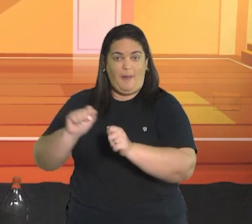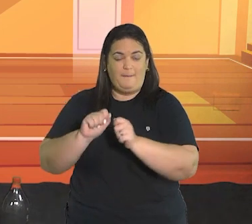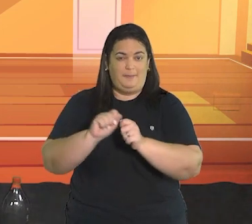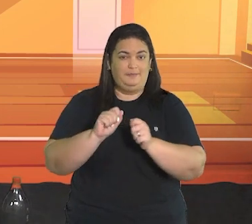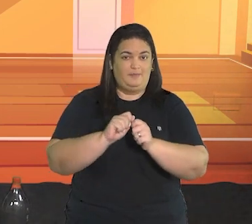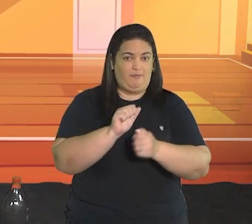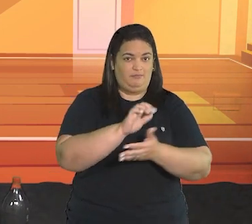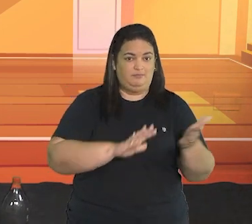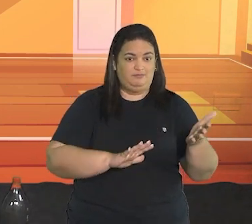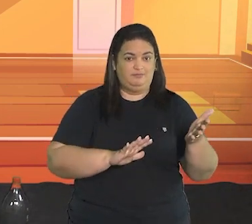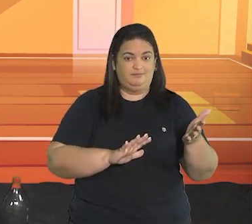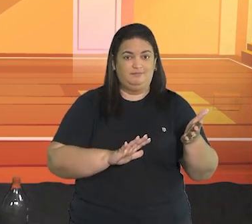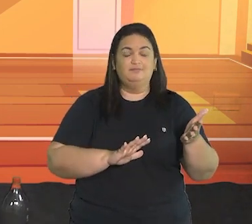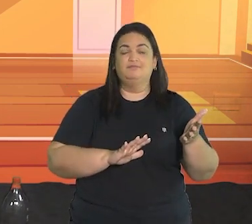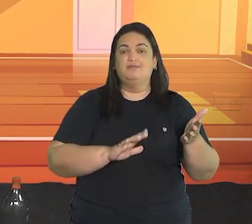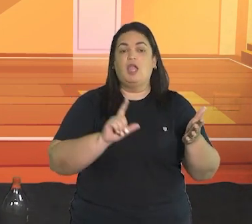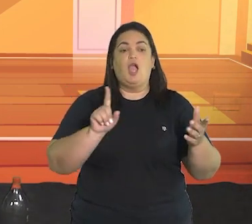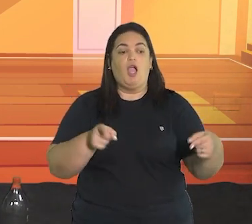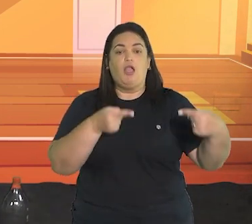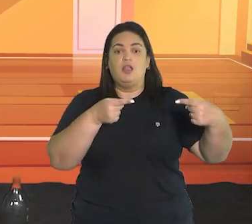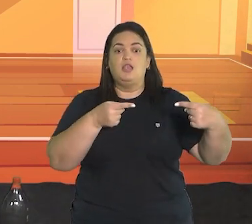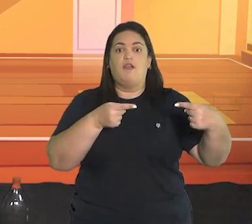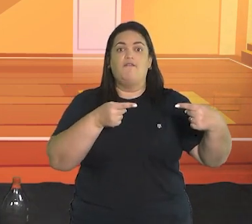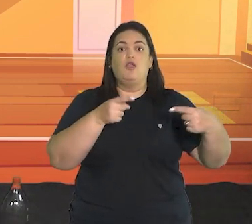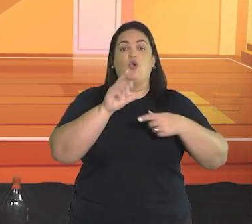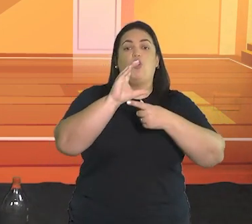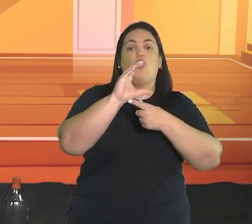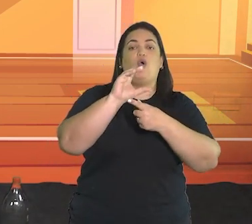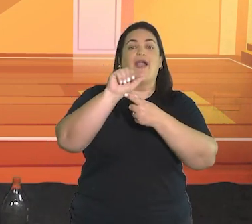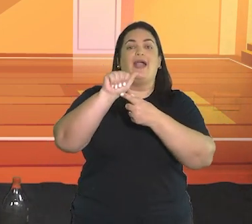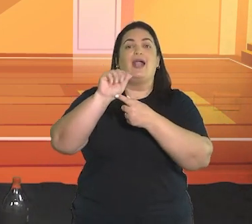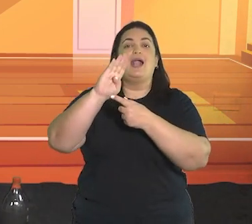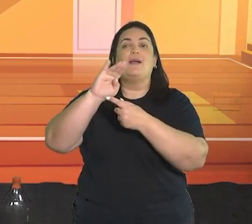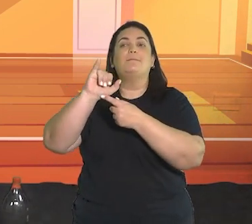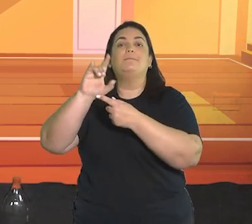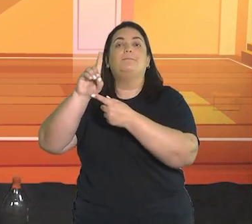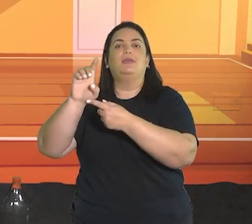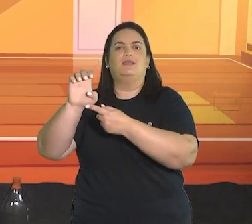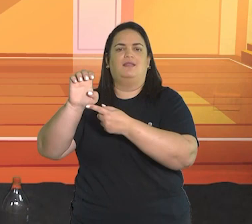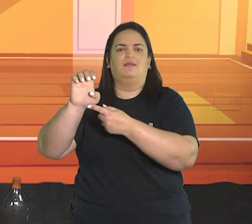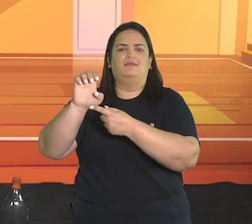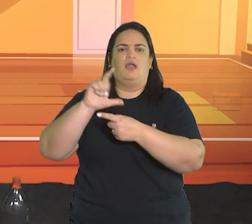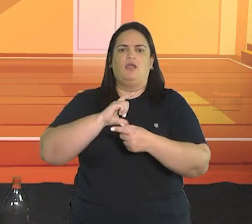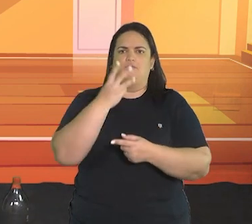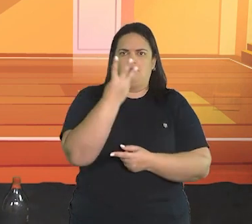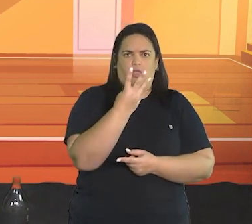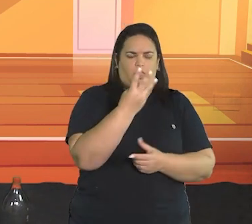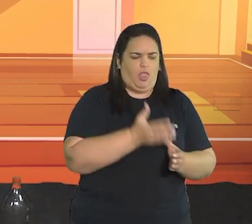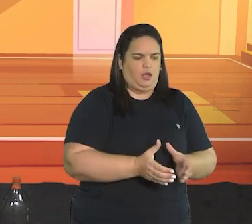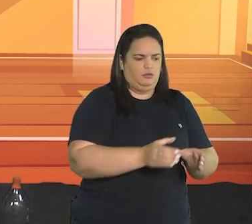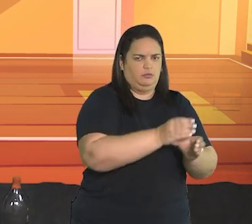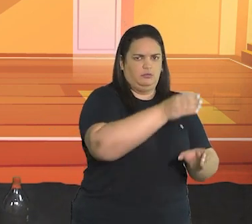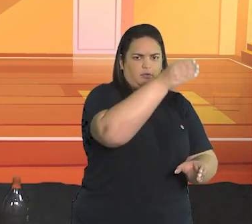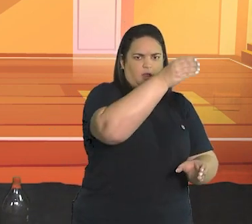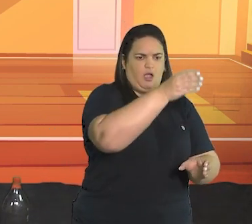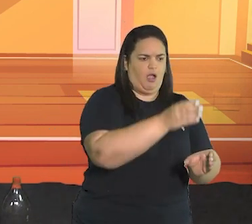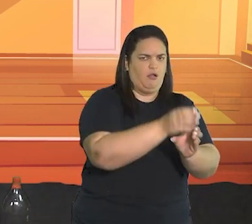O nome da atividade é Desafio do Cabide. Aqui temos três garrafas transparentes,